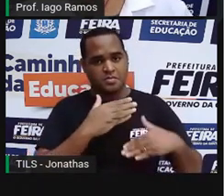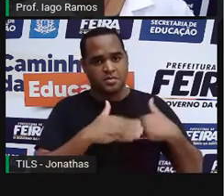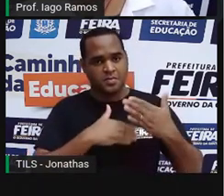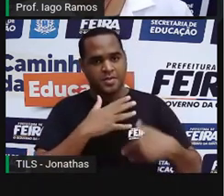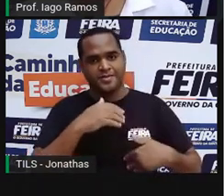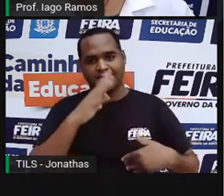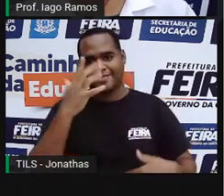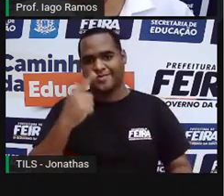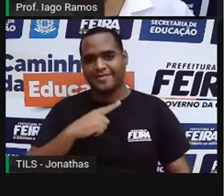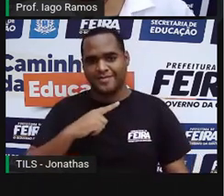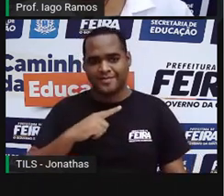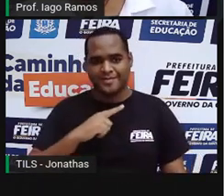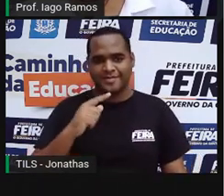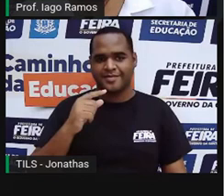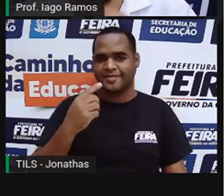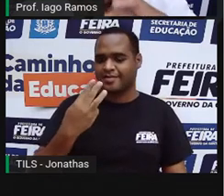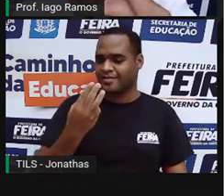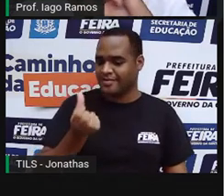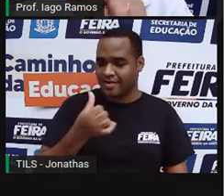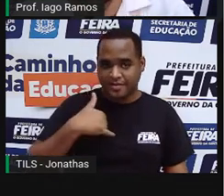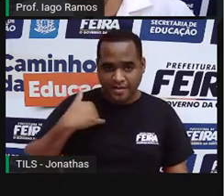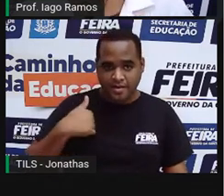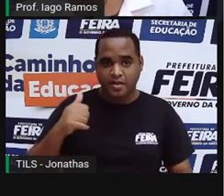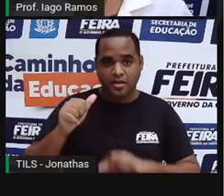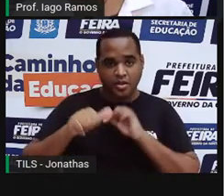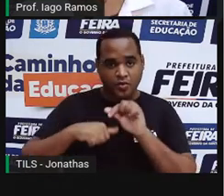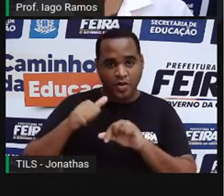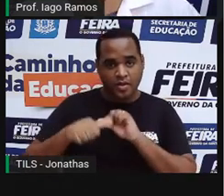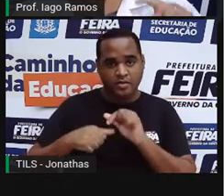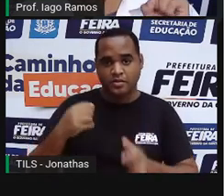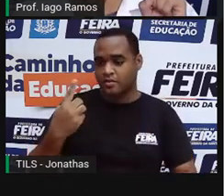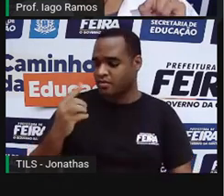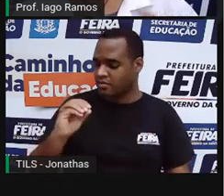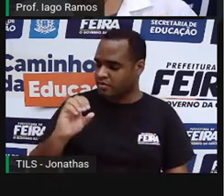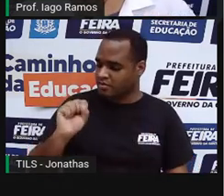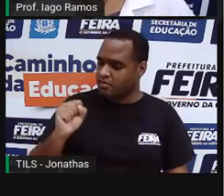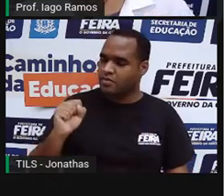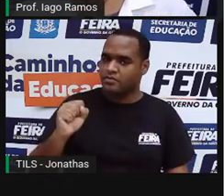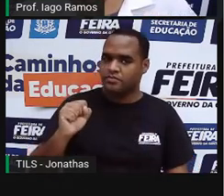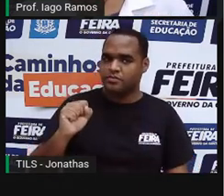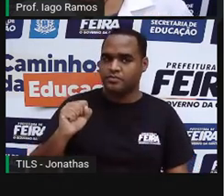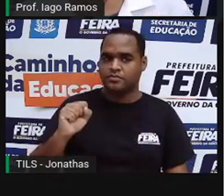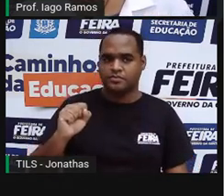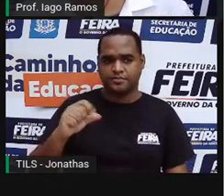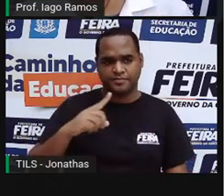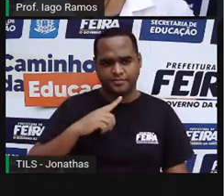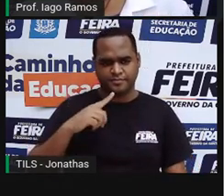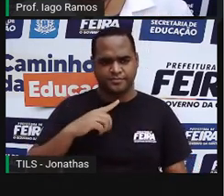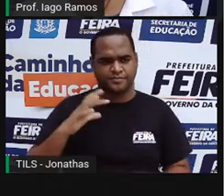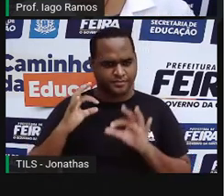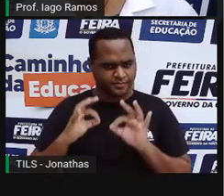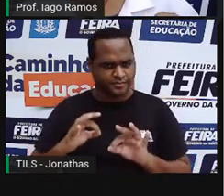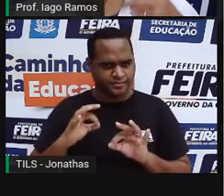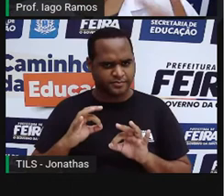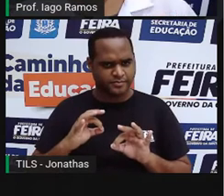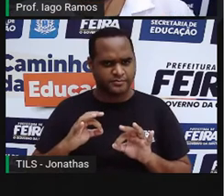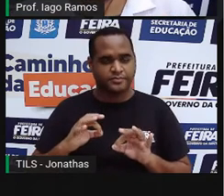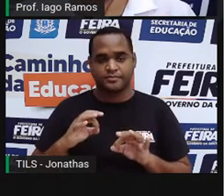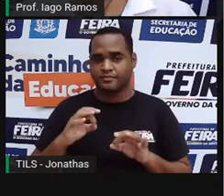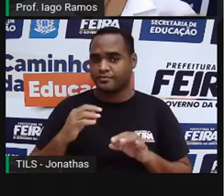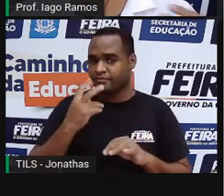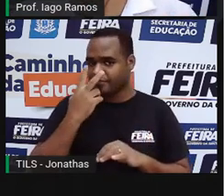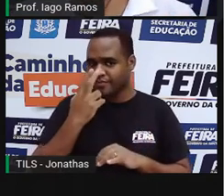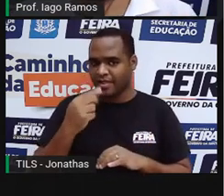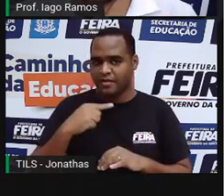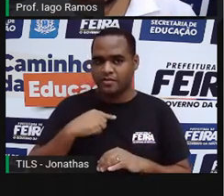36 ela vai calçar o número 108? Analisa comigo. De 12 para 36 acontece aí o triplo.